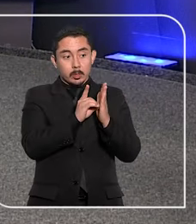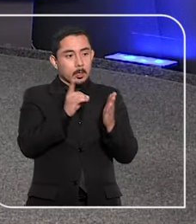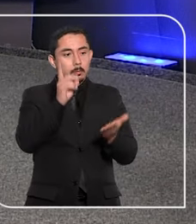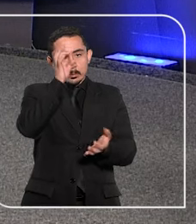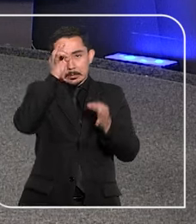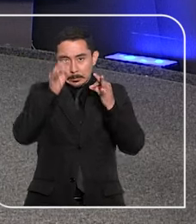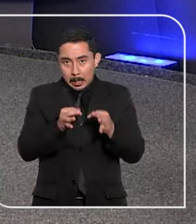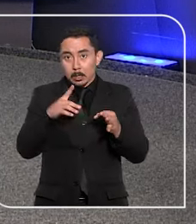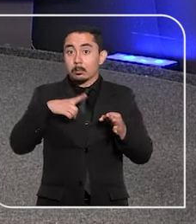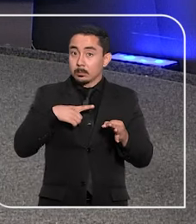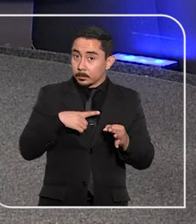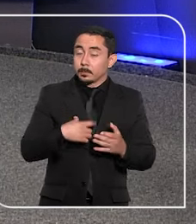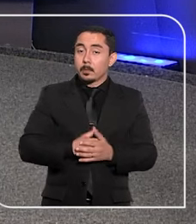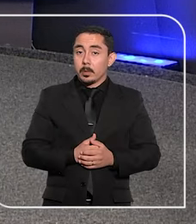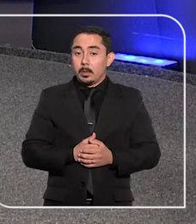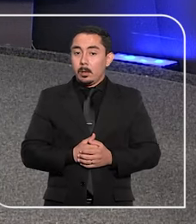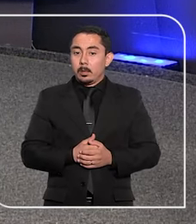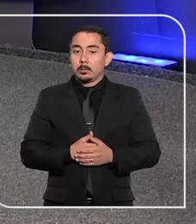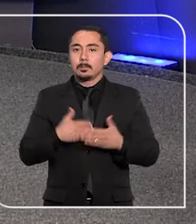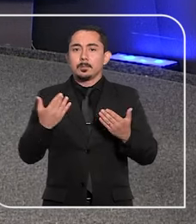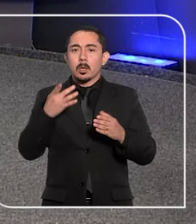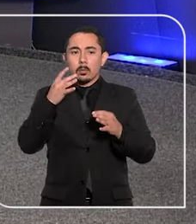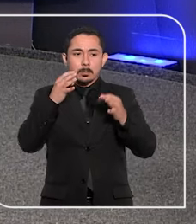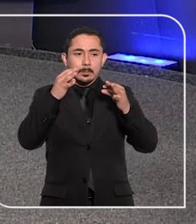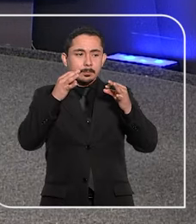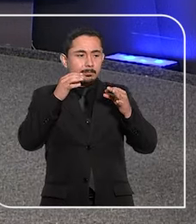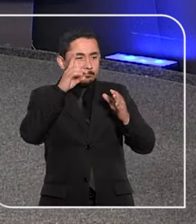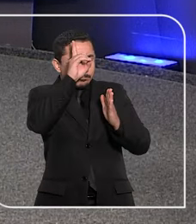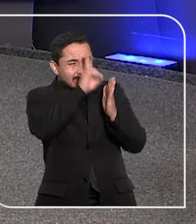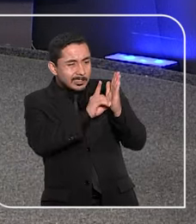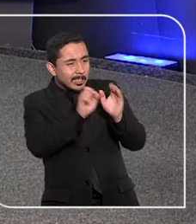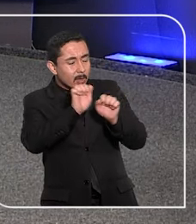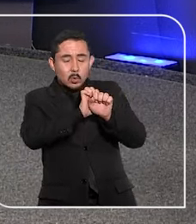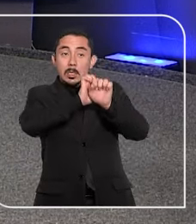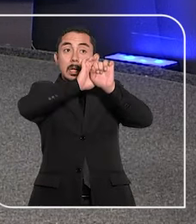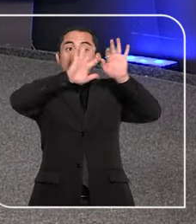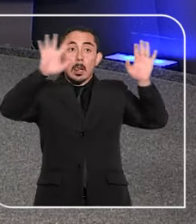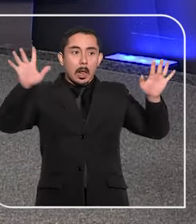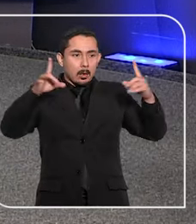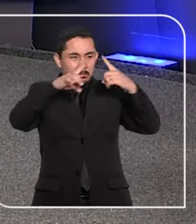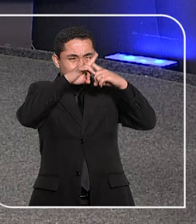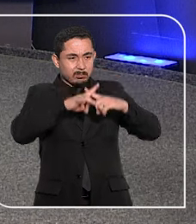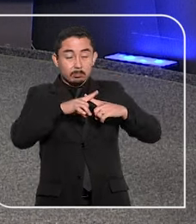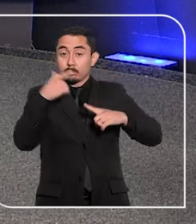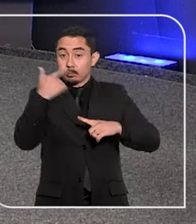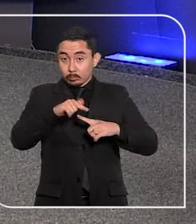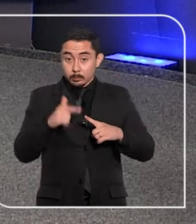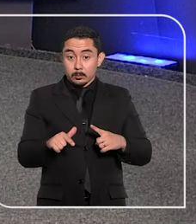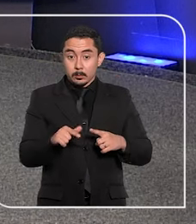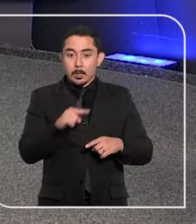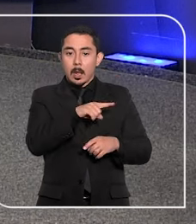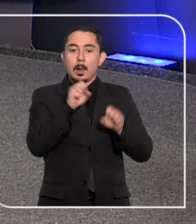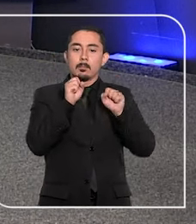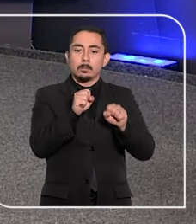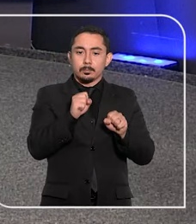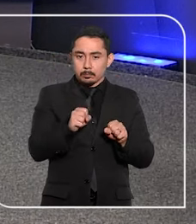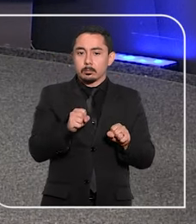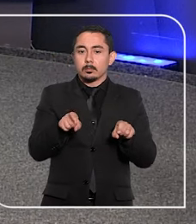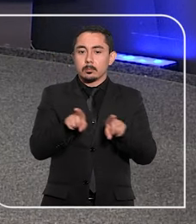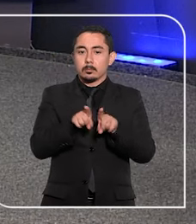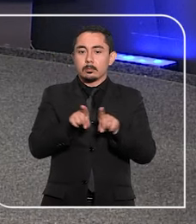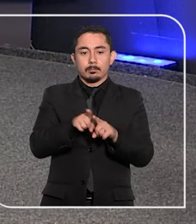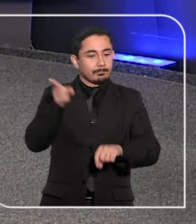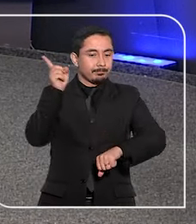direito líquido e certo. Ou seja, um direito claramente definido, sem controvérsias e que possa ser